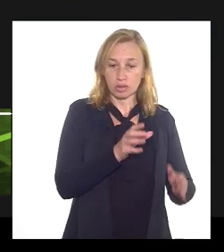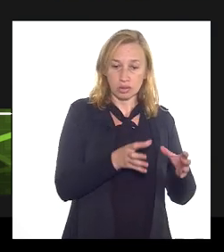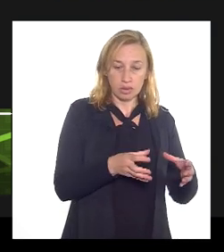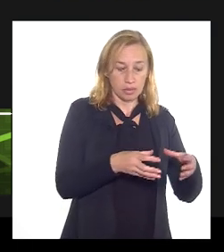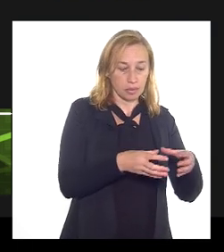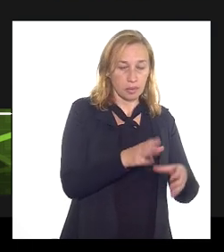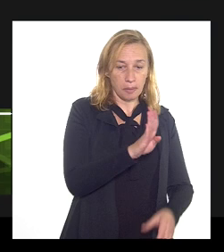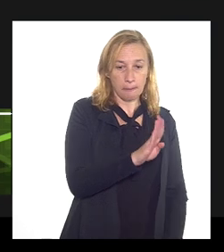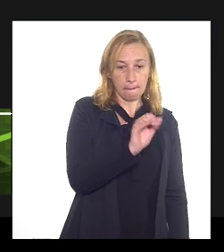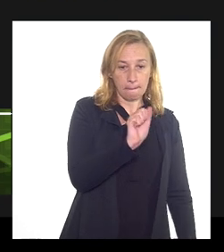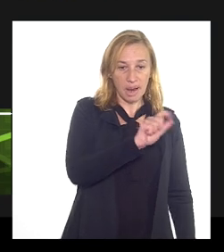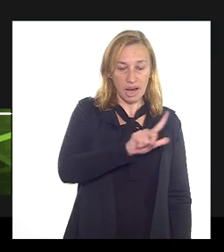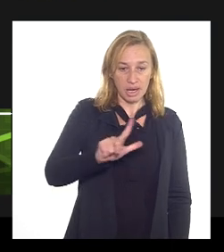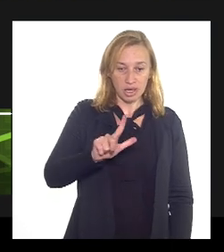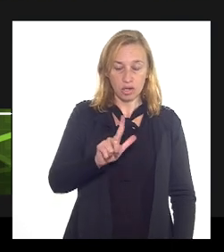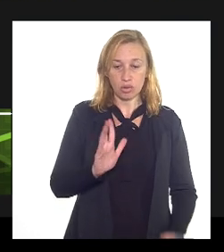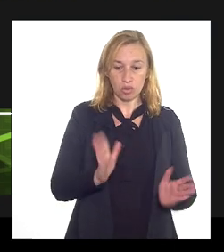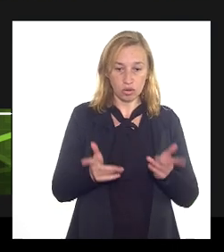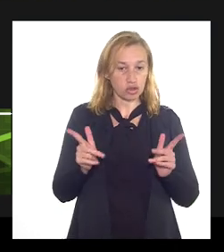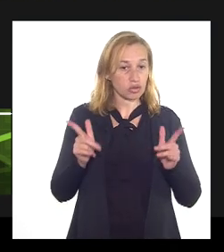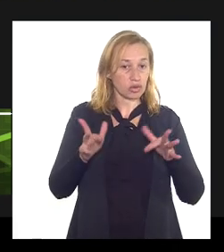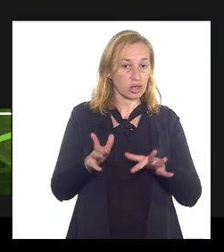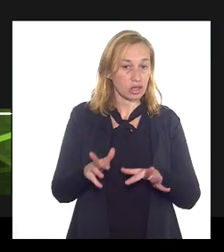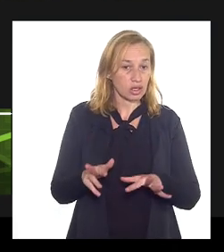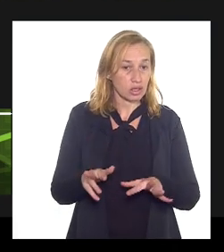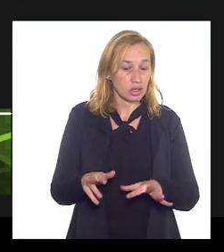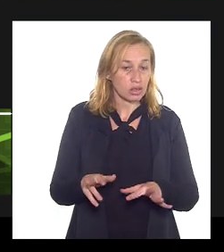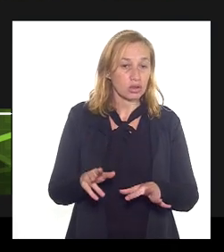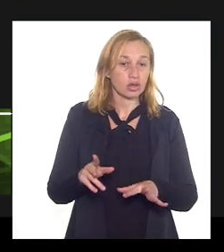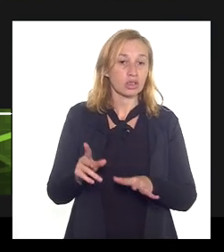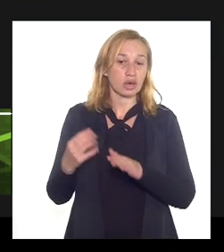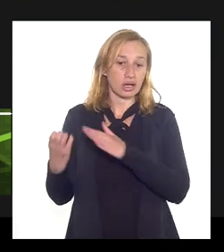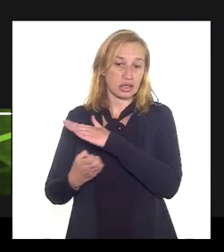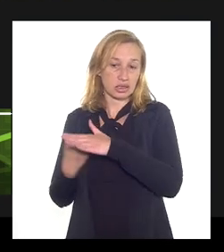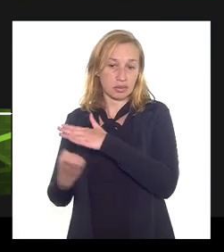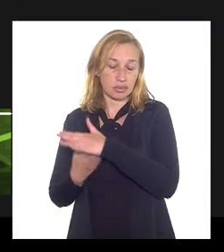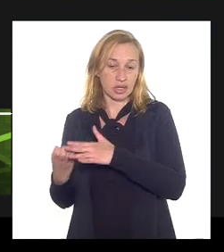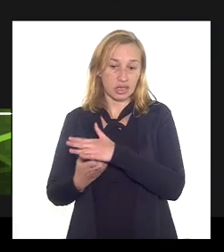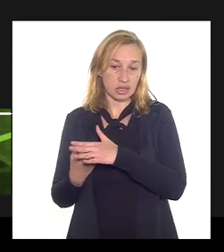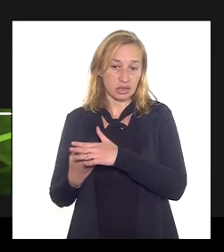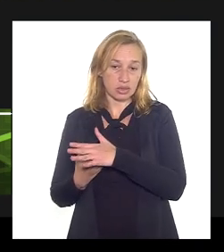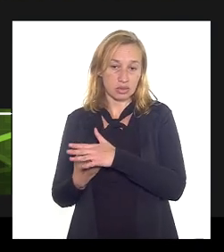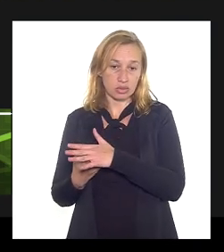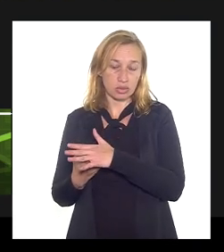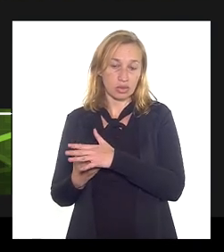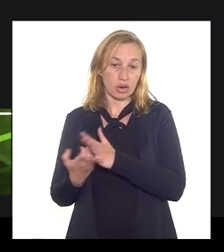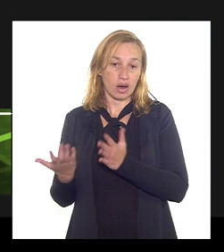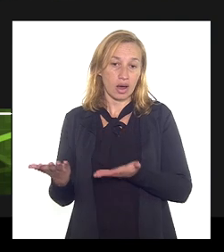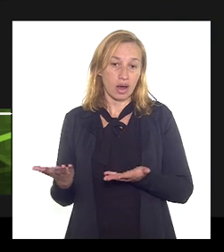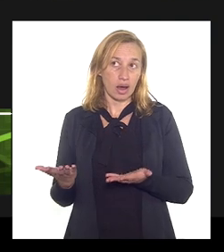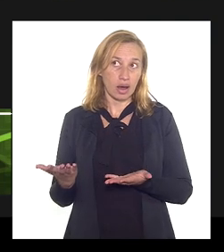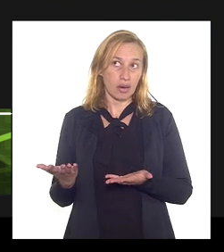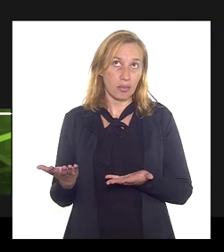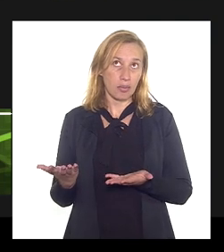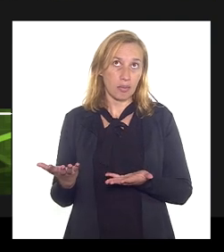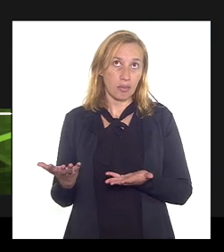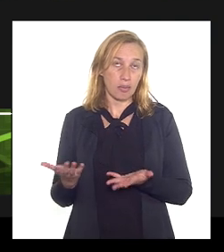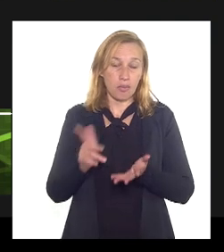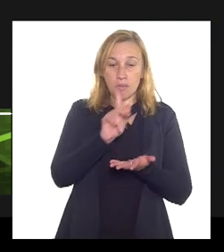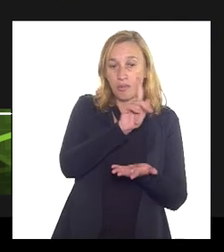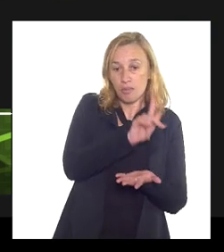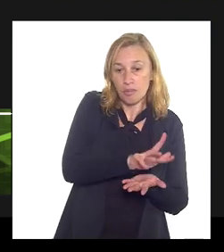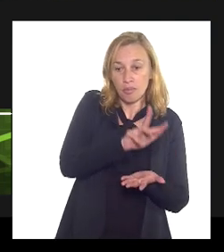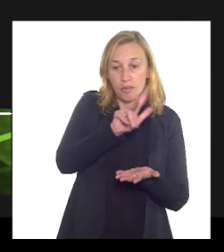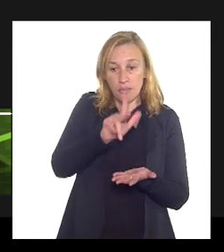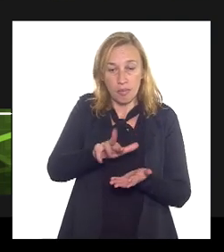valor é muito diferente hoje o que leva as empresas a estarem com uma uma diferença